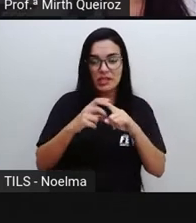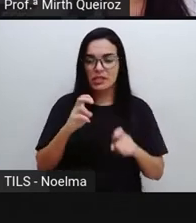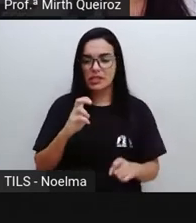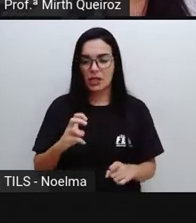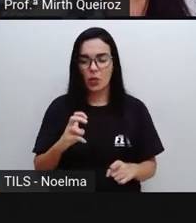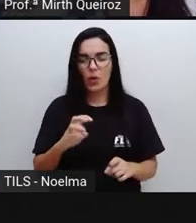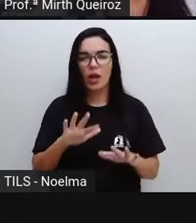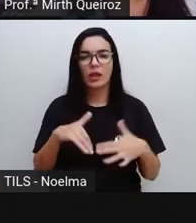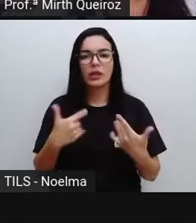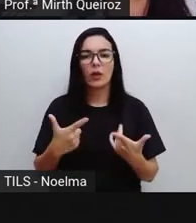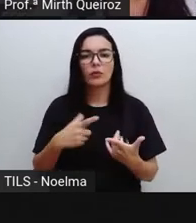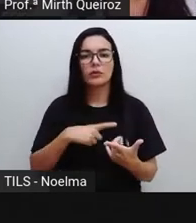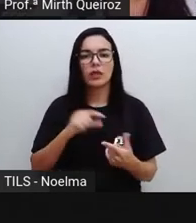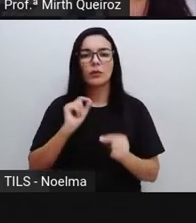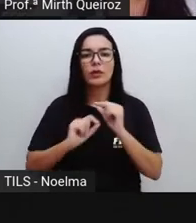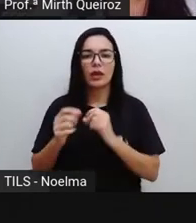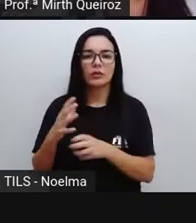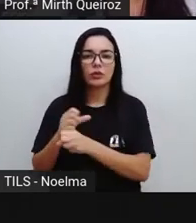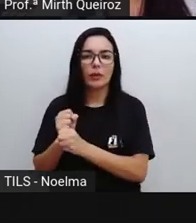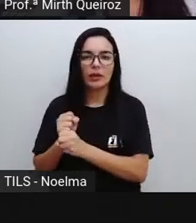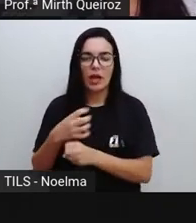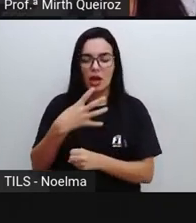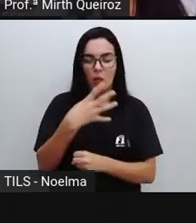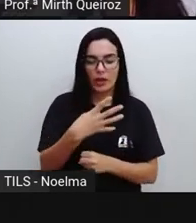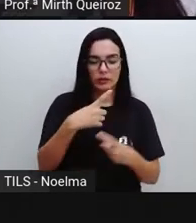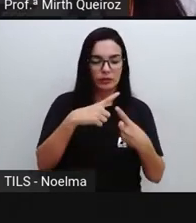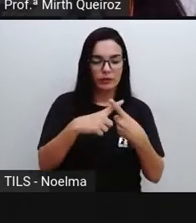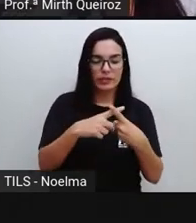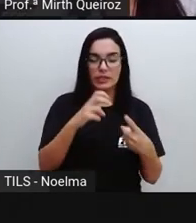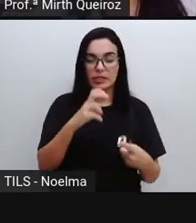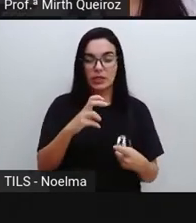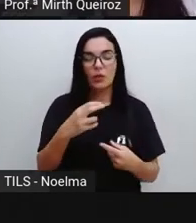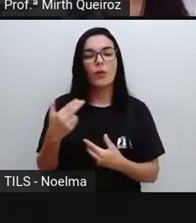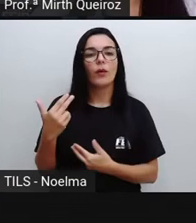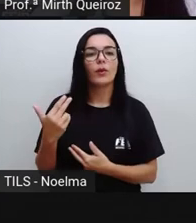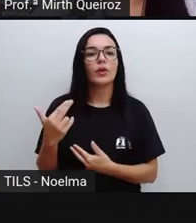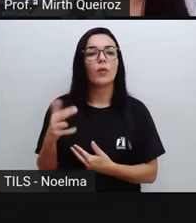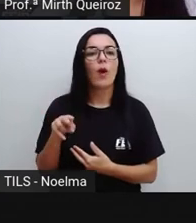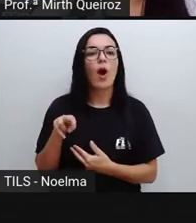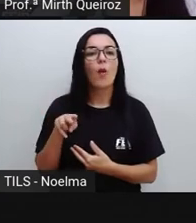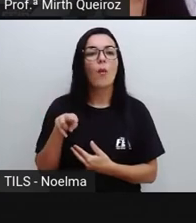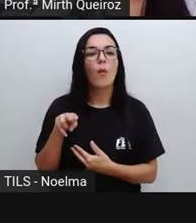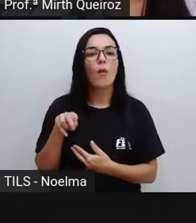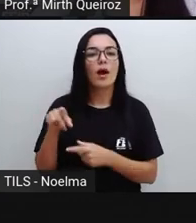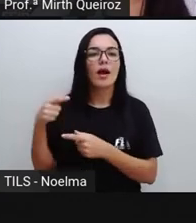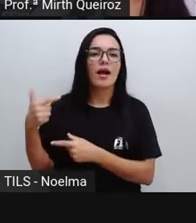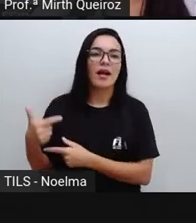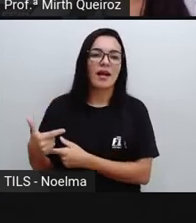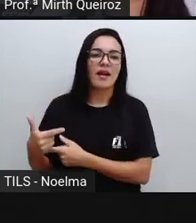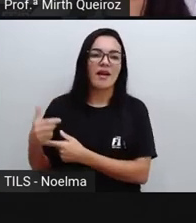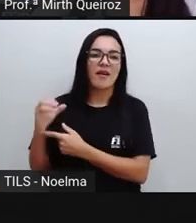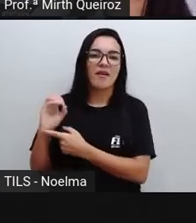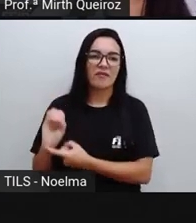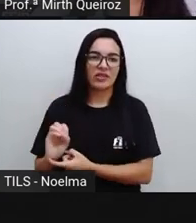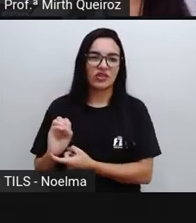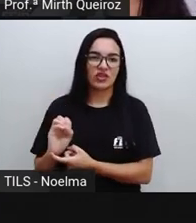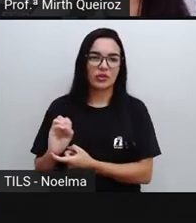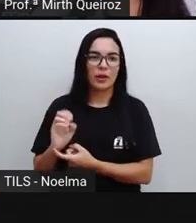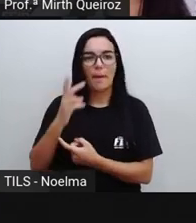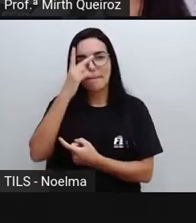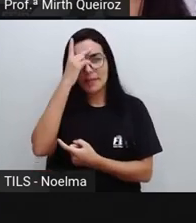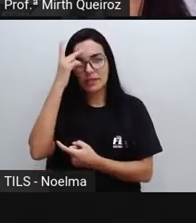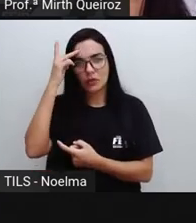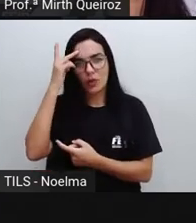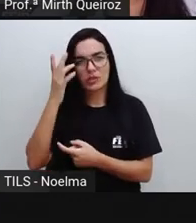desconhecidos, então, quatro vezes cinco seria quanto, gente? Quatro vezes cinco, vinte